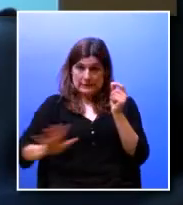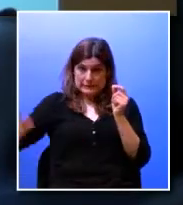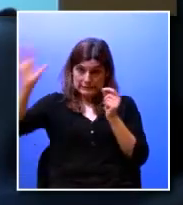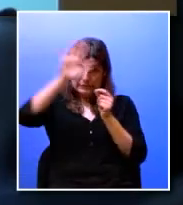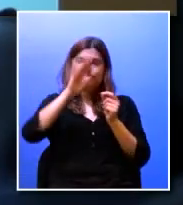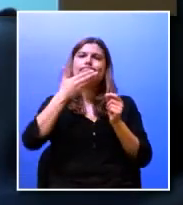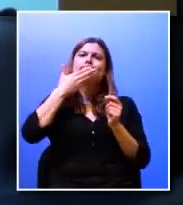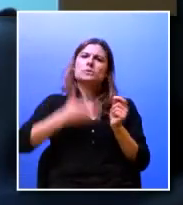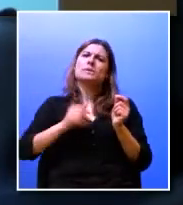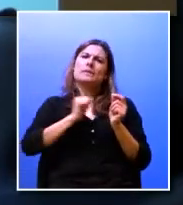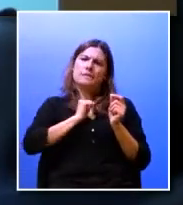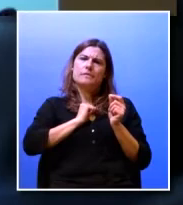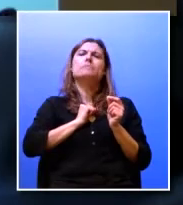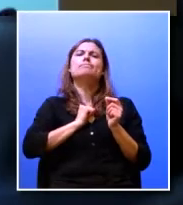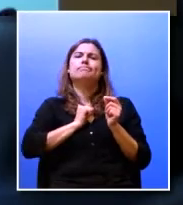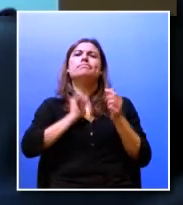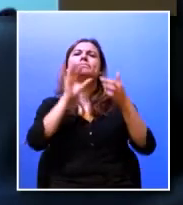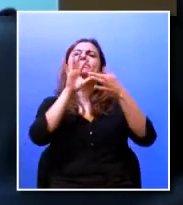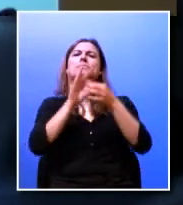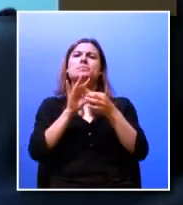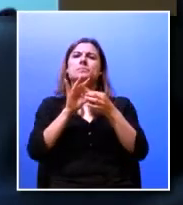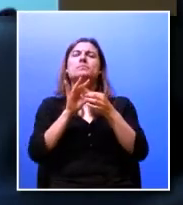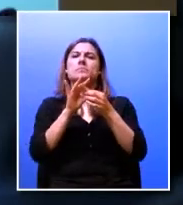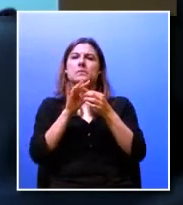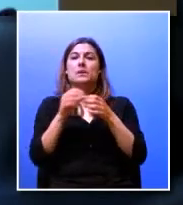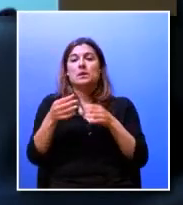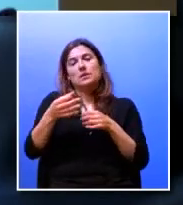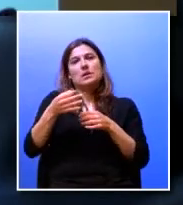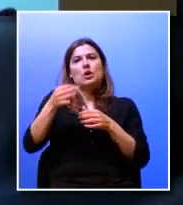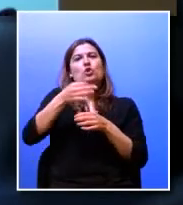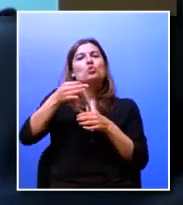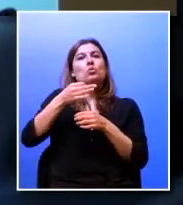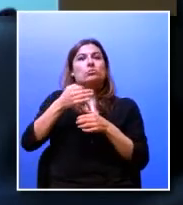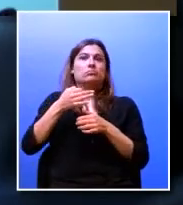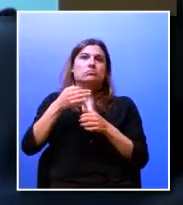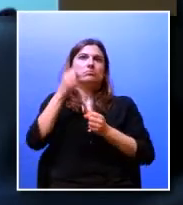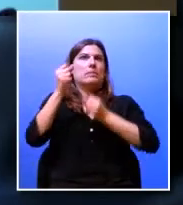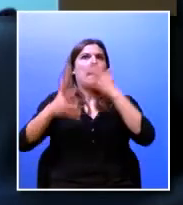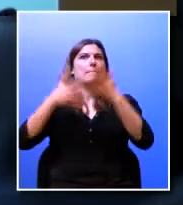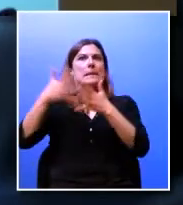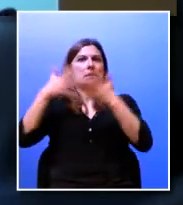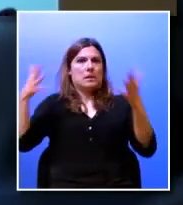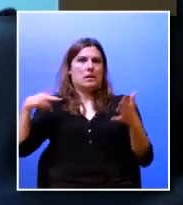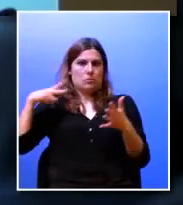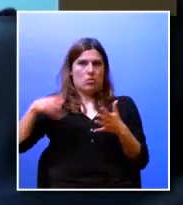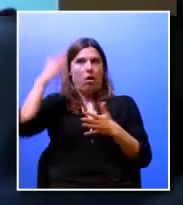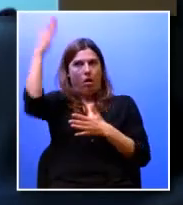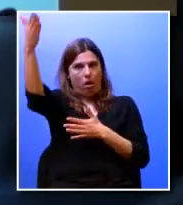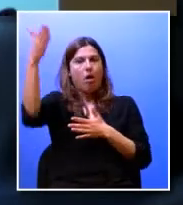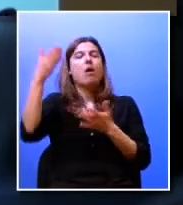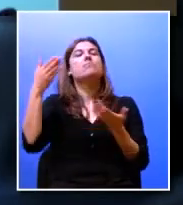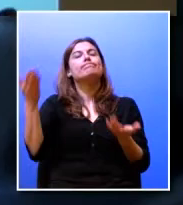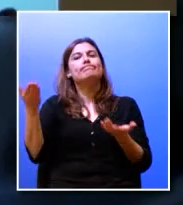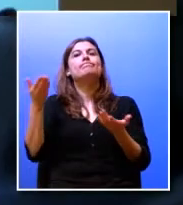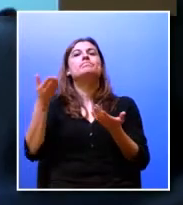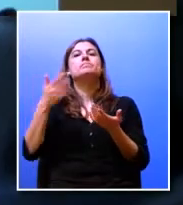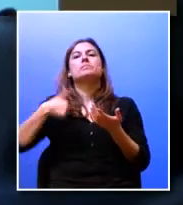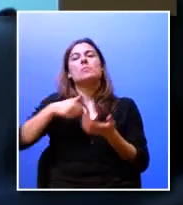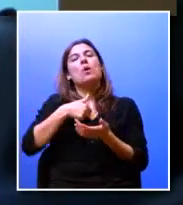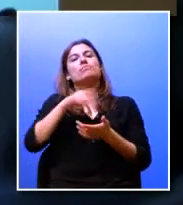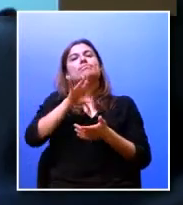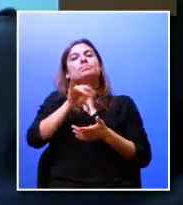que é um dos principais núcleos industriais deste país e portanto acaba por o nosso trabalho estar